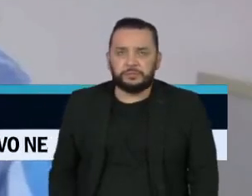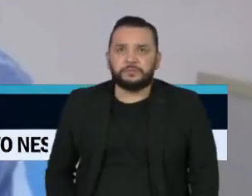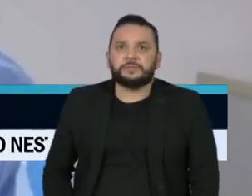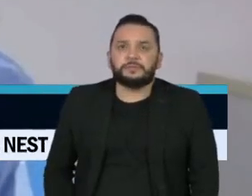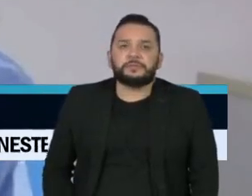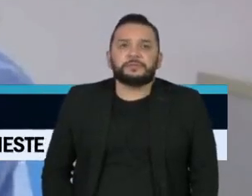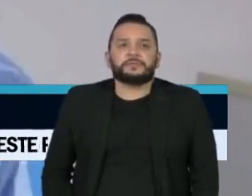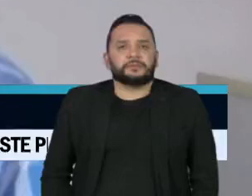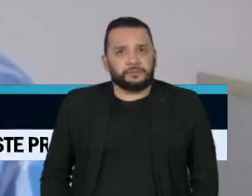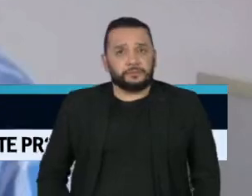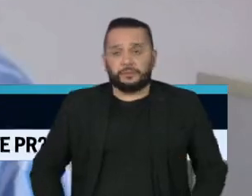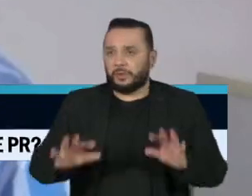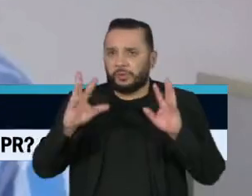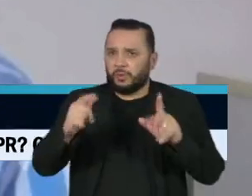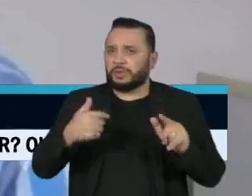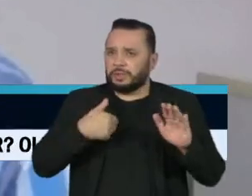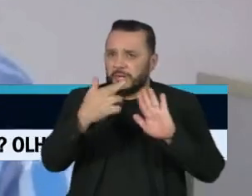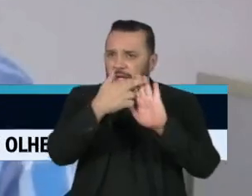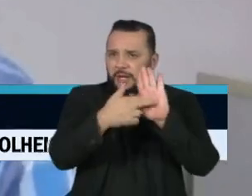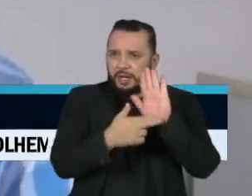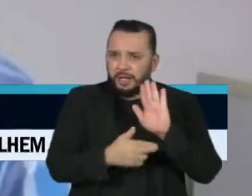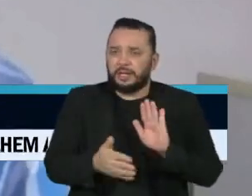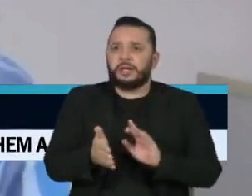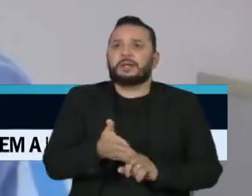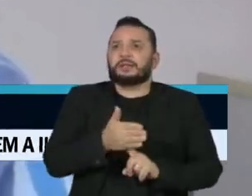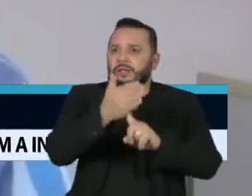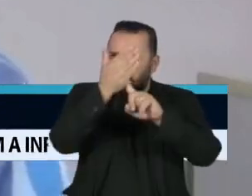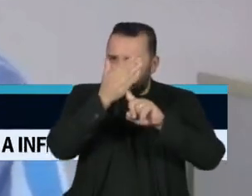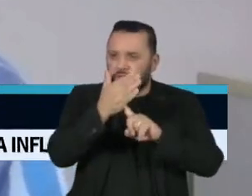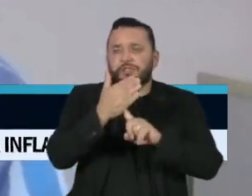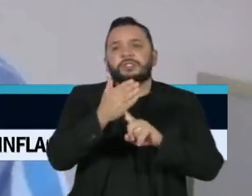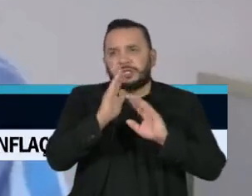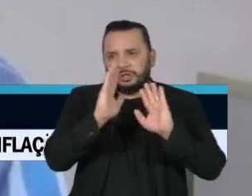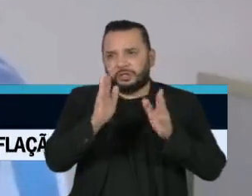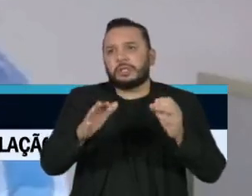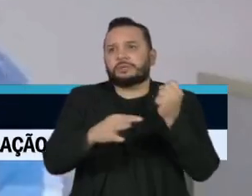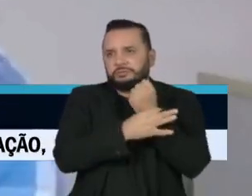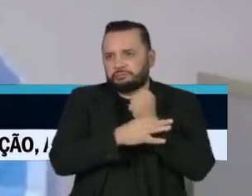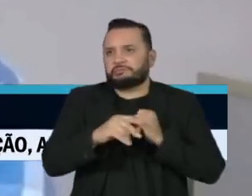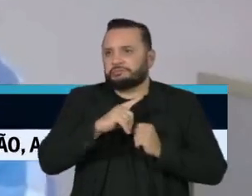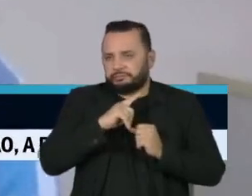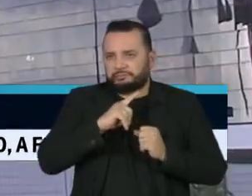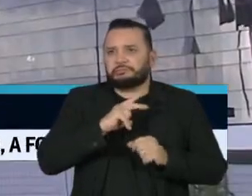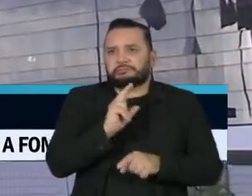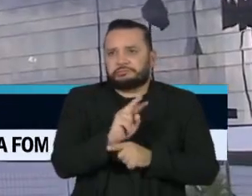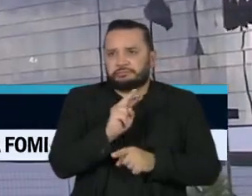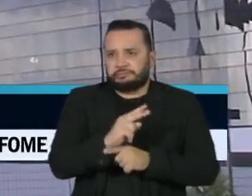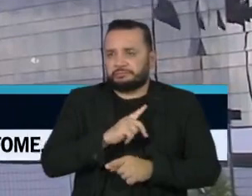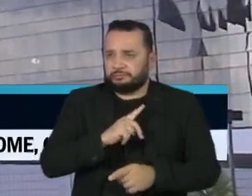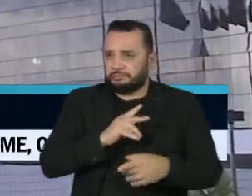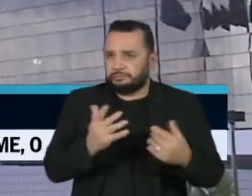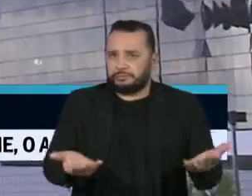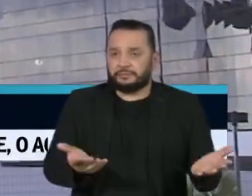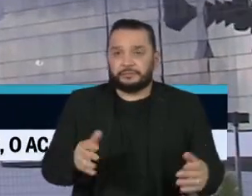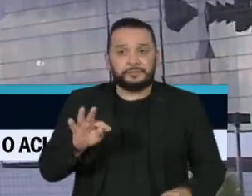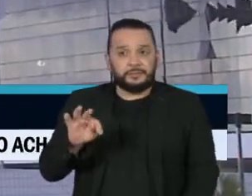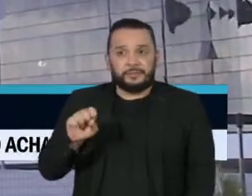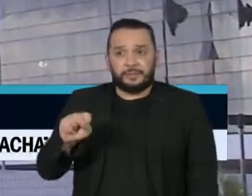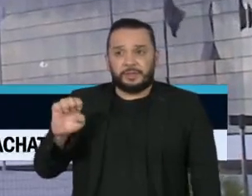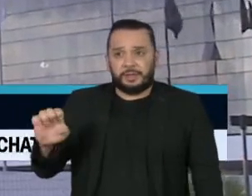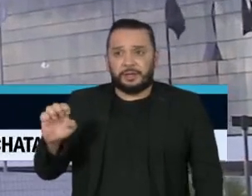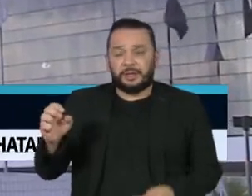e que são factíveis dentro de um processo tecnológico robusto foram dadas. Estão sendo feitas. Para o TSE,